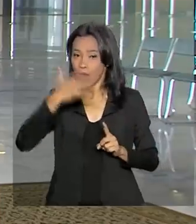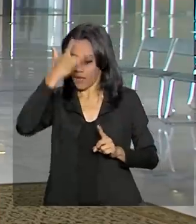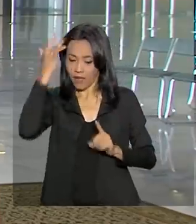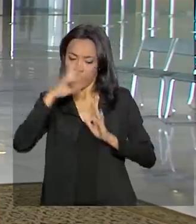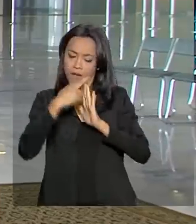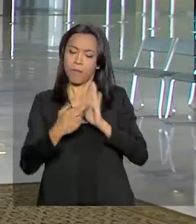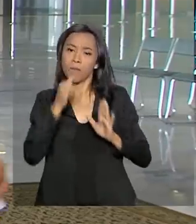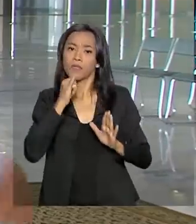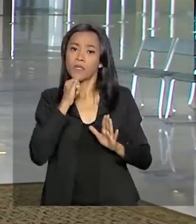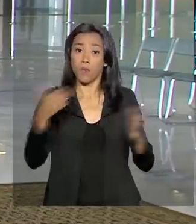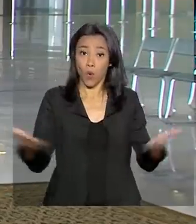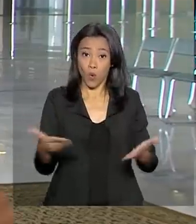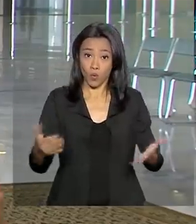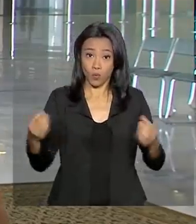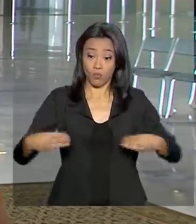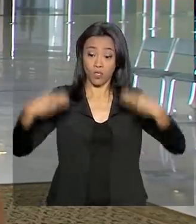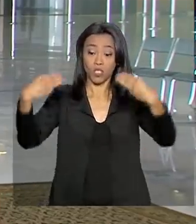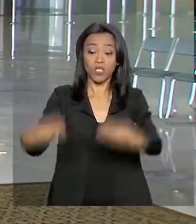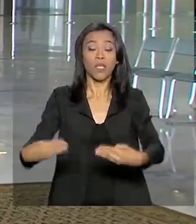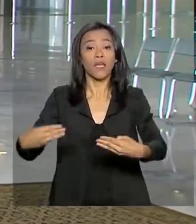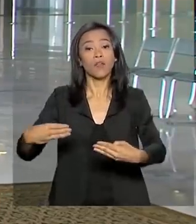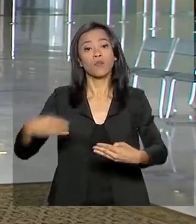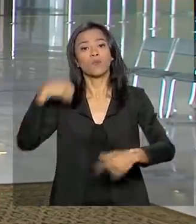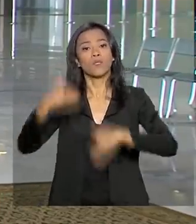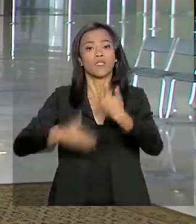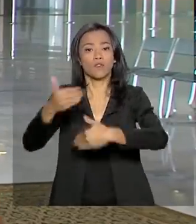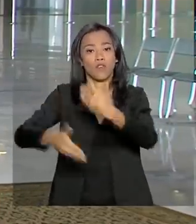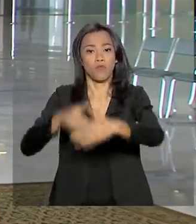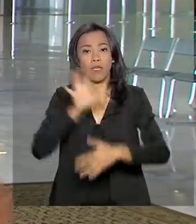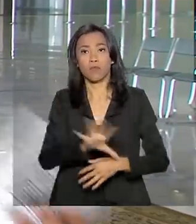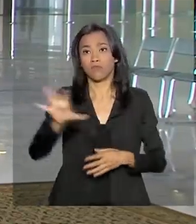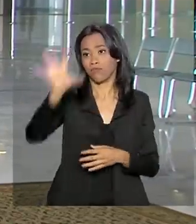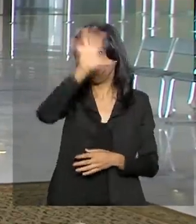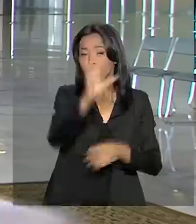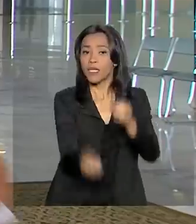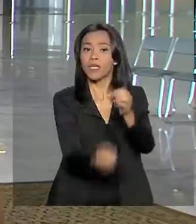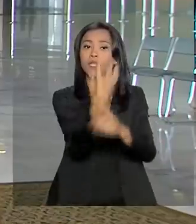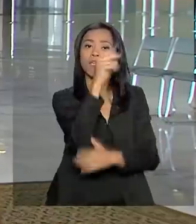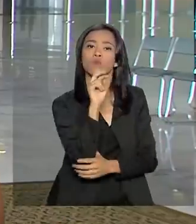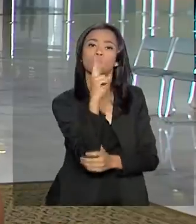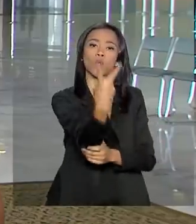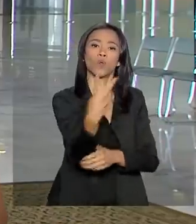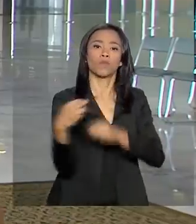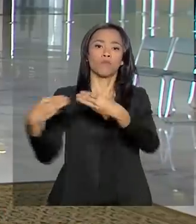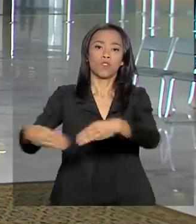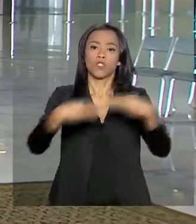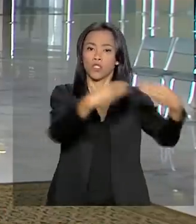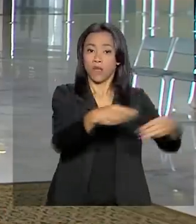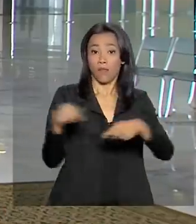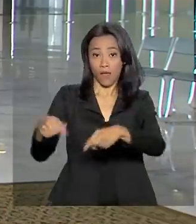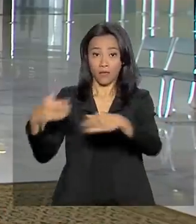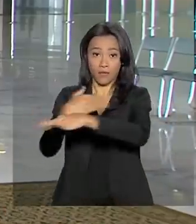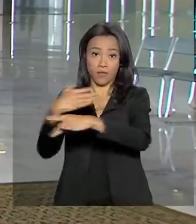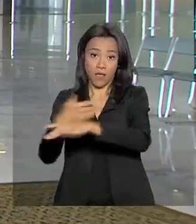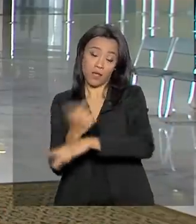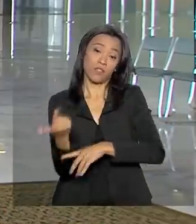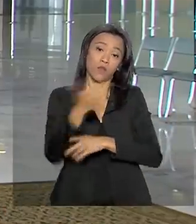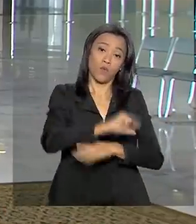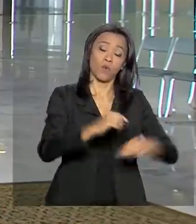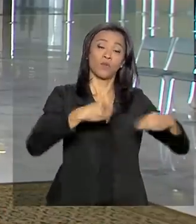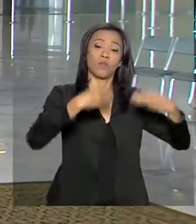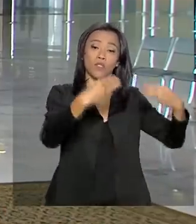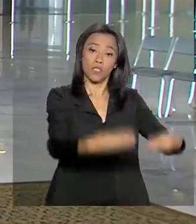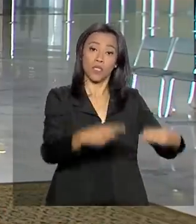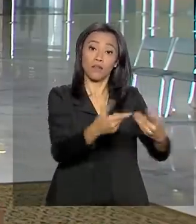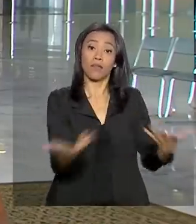desmembramento do atual Ministério do Desenvolvimento Regional e recriando dois ministérios, que seriam o das cidades e o Ministério da